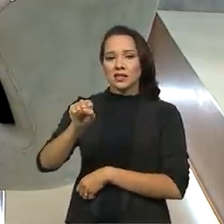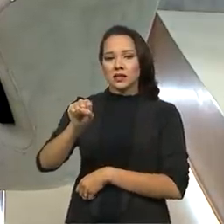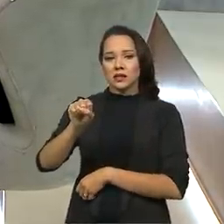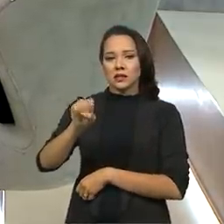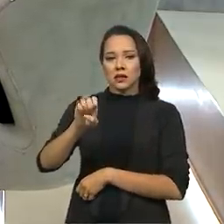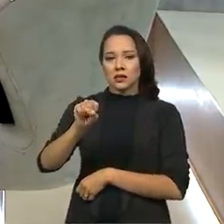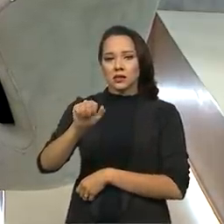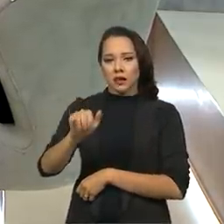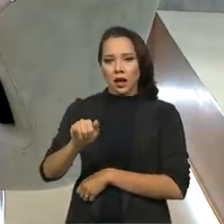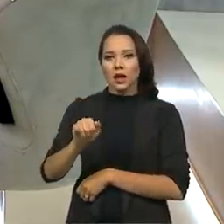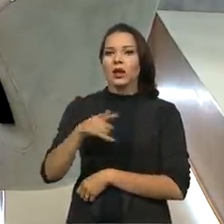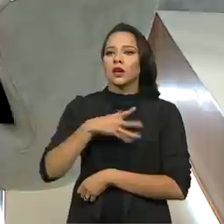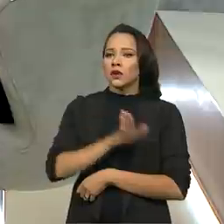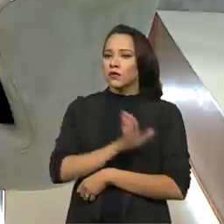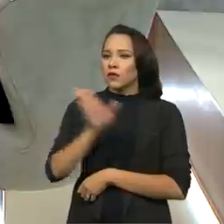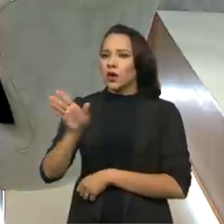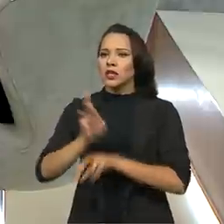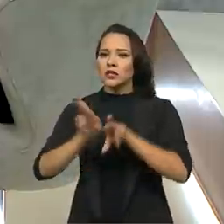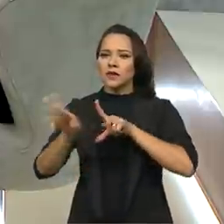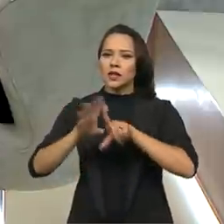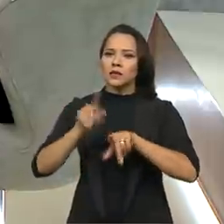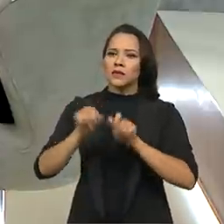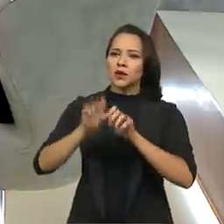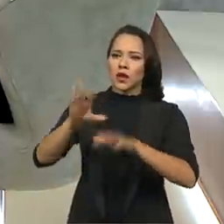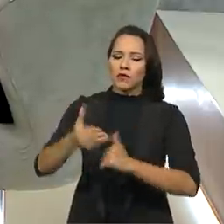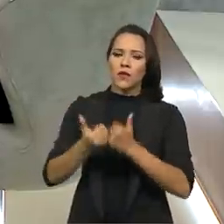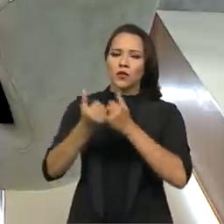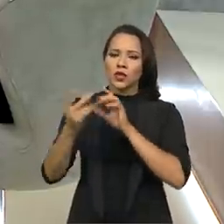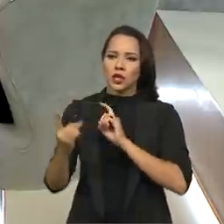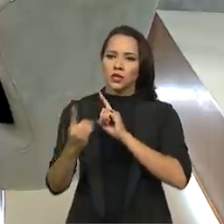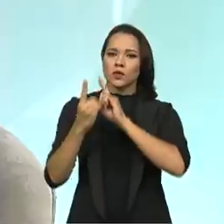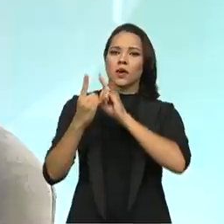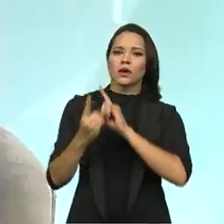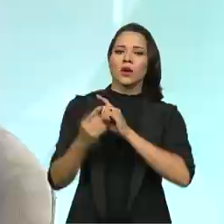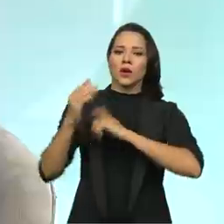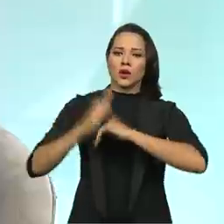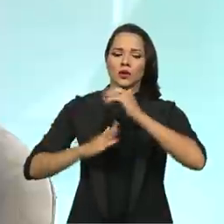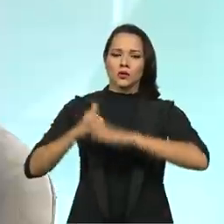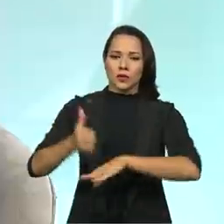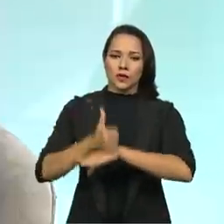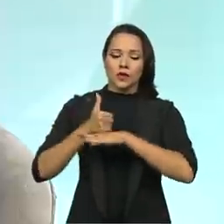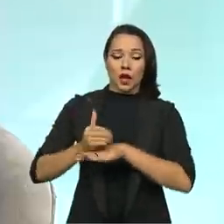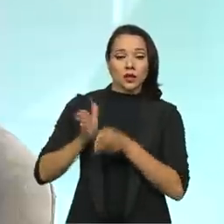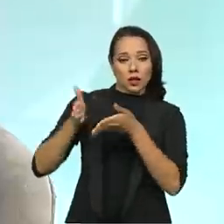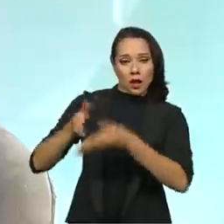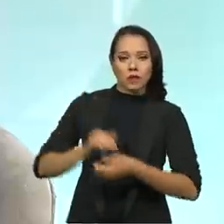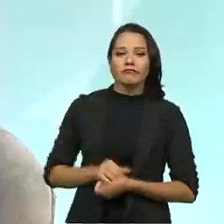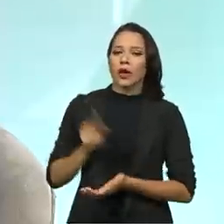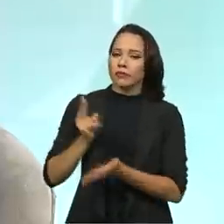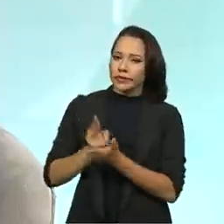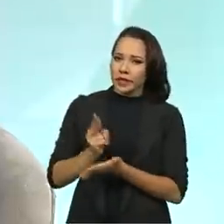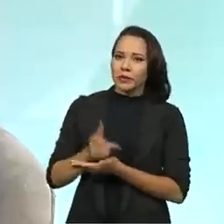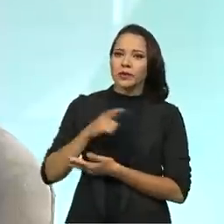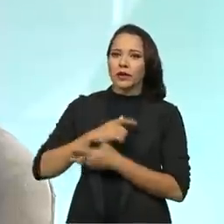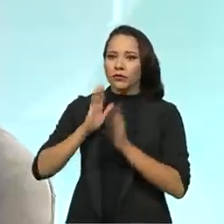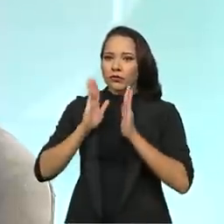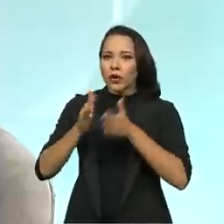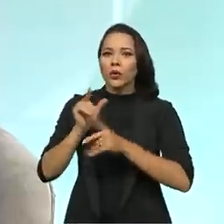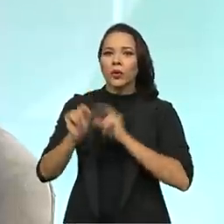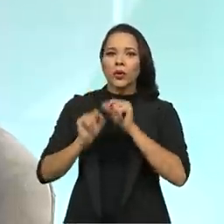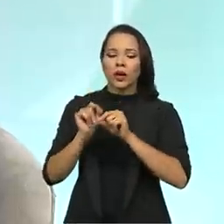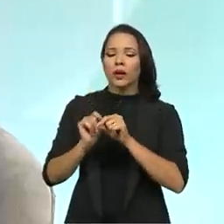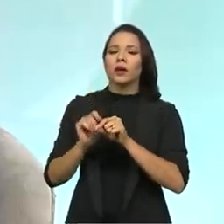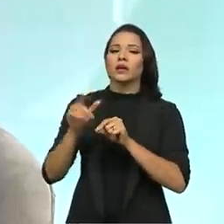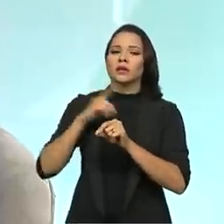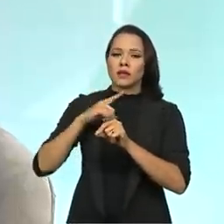foi para lá em diversas ocasiões para fazer o reforço de atendimento dos profissionais que estão lá. Então, sempre esteve no foco dos